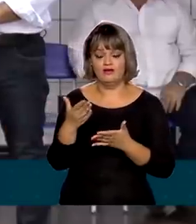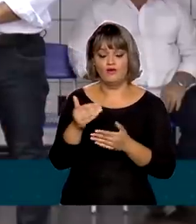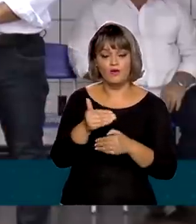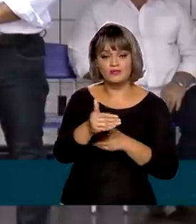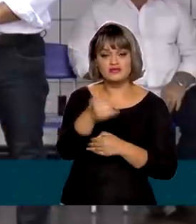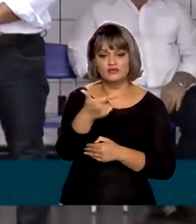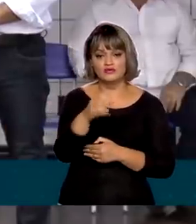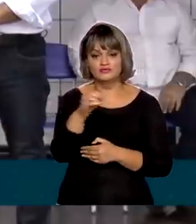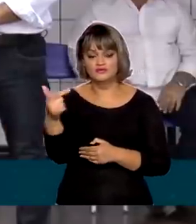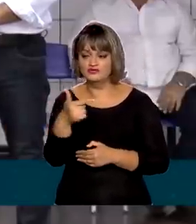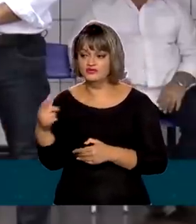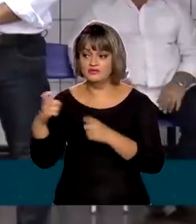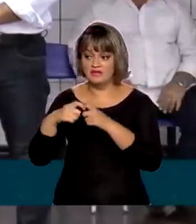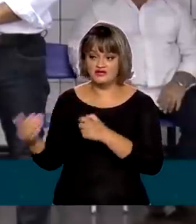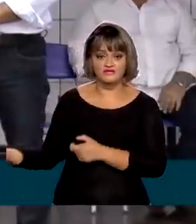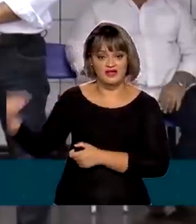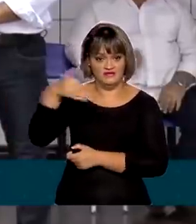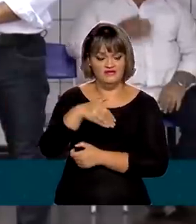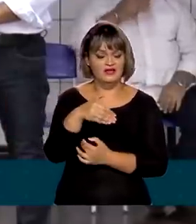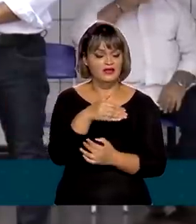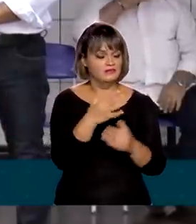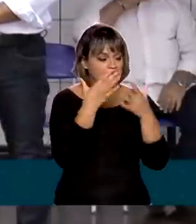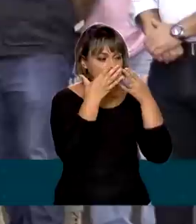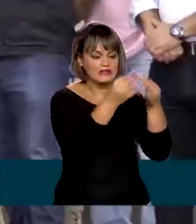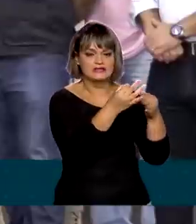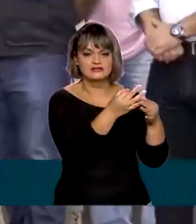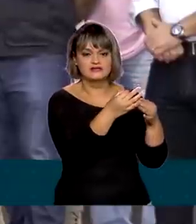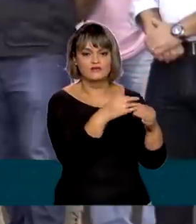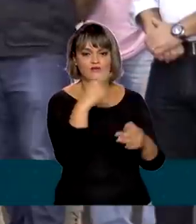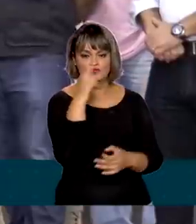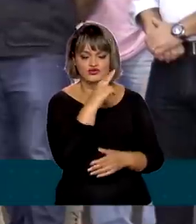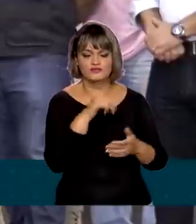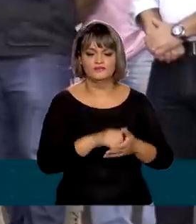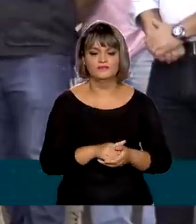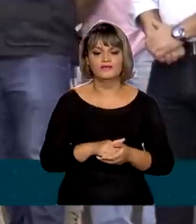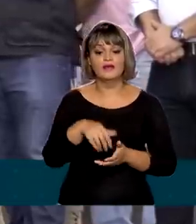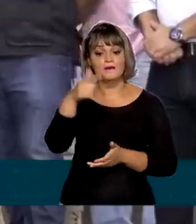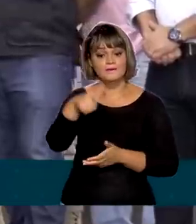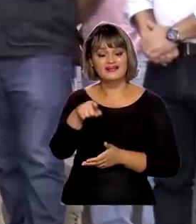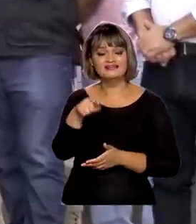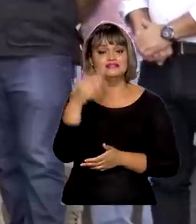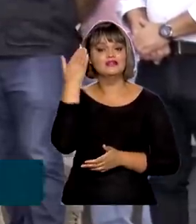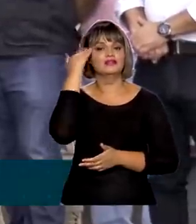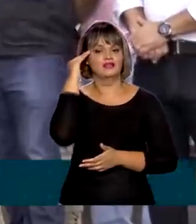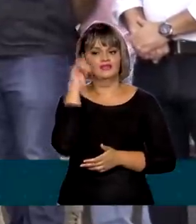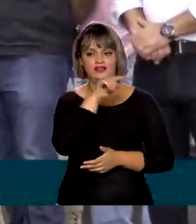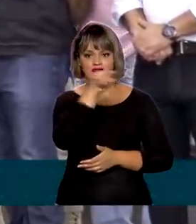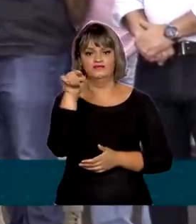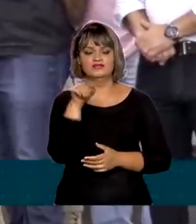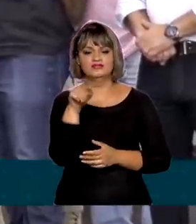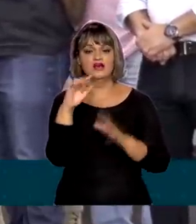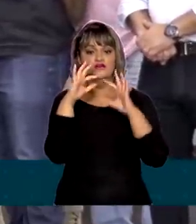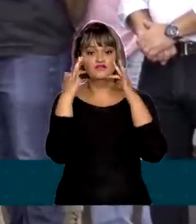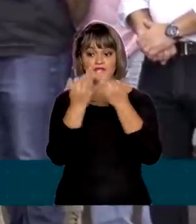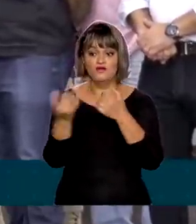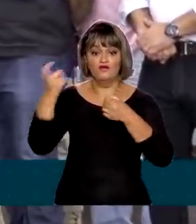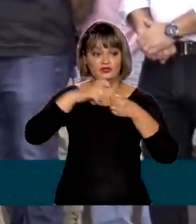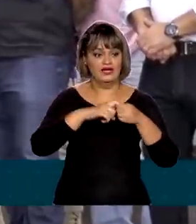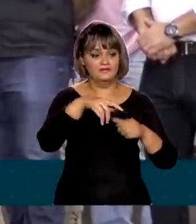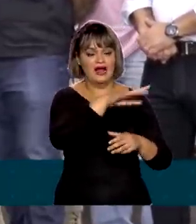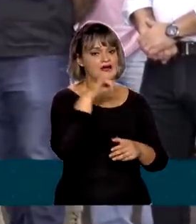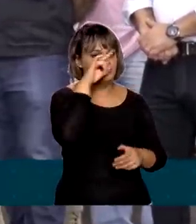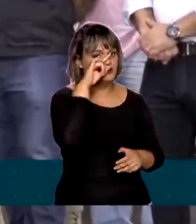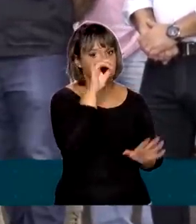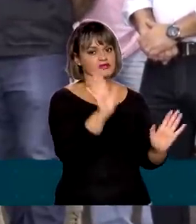também médicos para dar cobertura na atenção primária. Muito importante é conscientização para que as famílias não retornem para a área de risco.